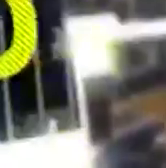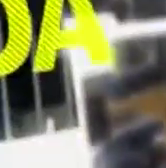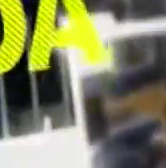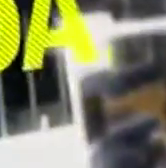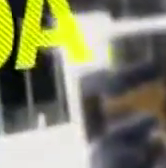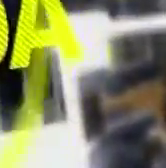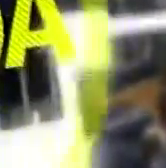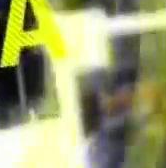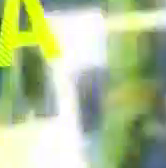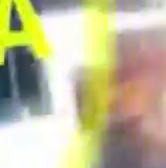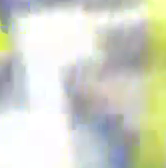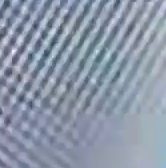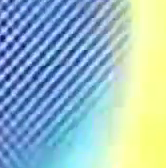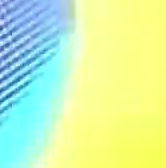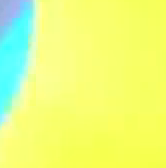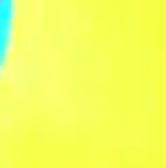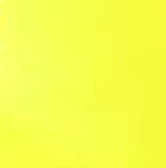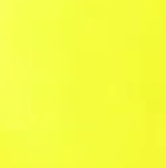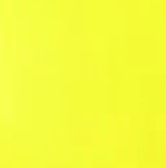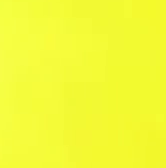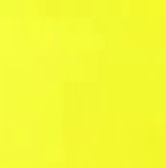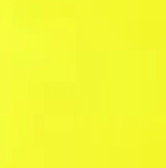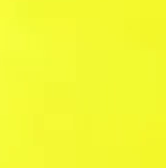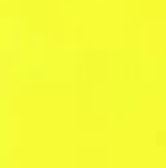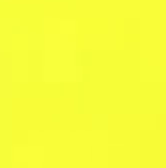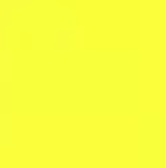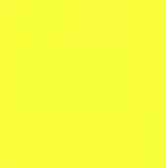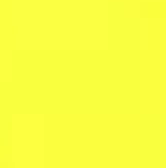meu estado de São Paulo